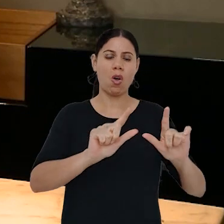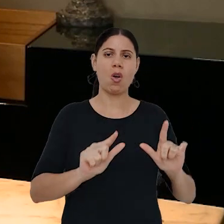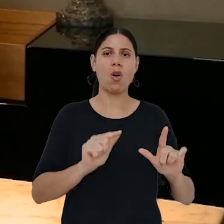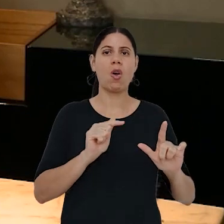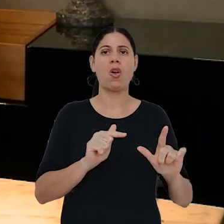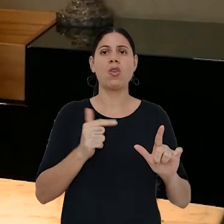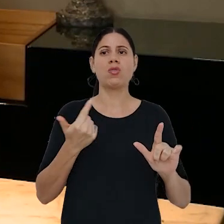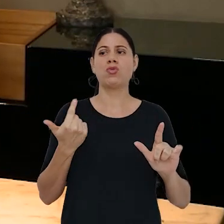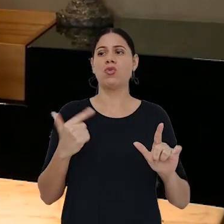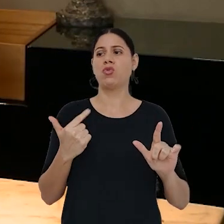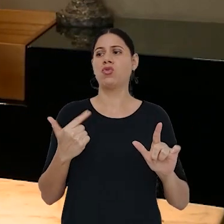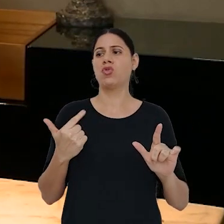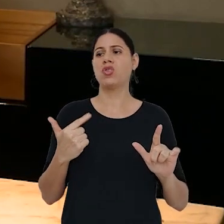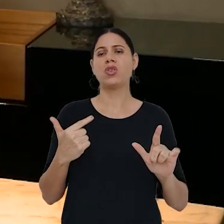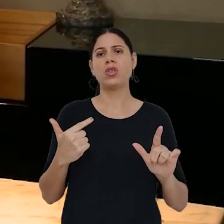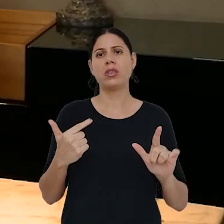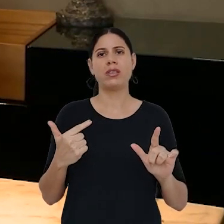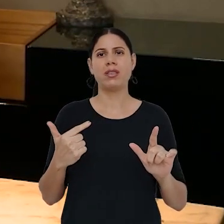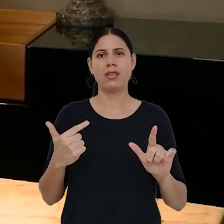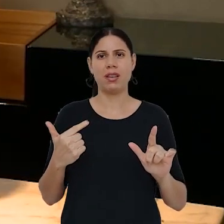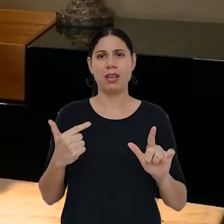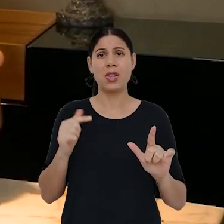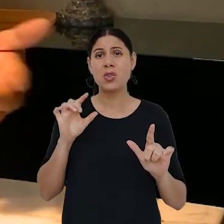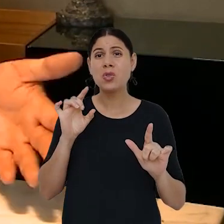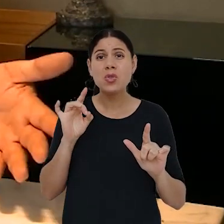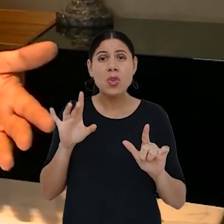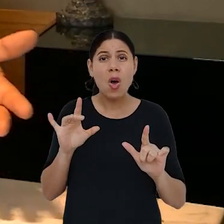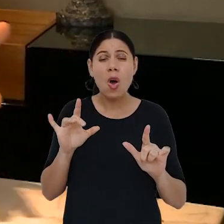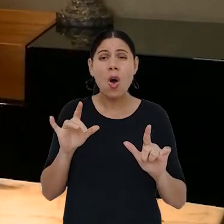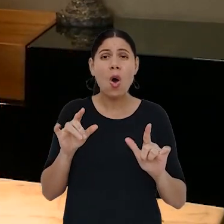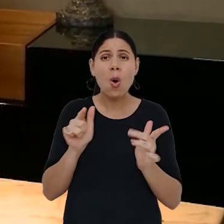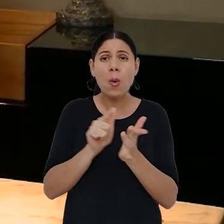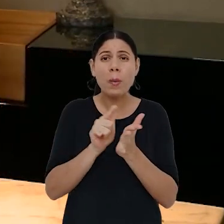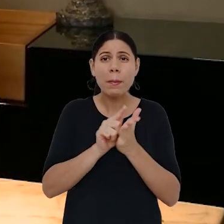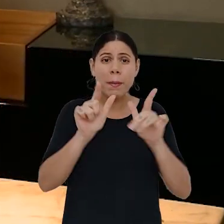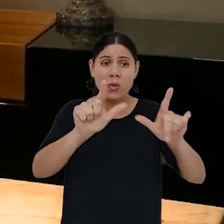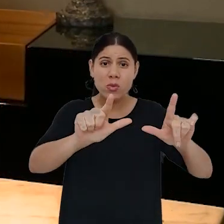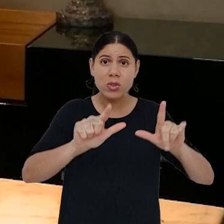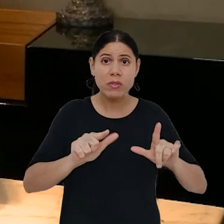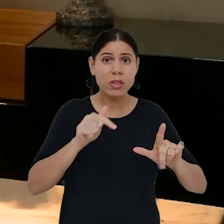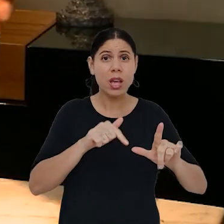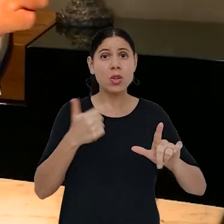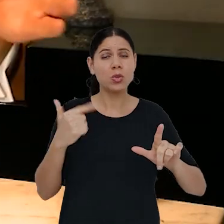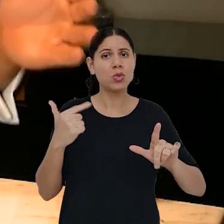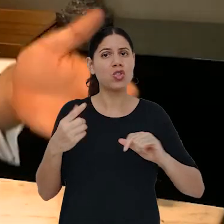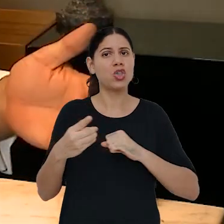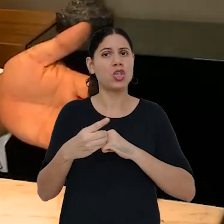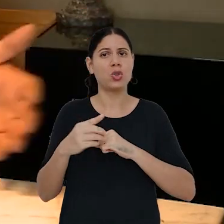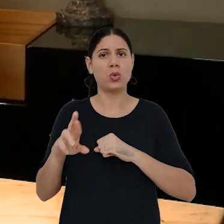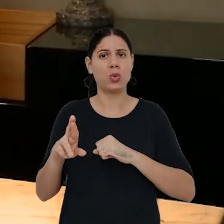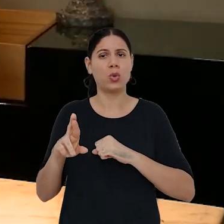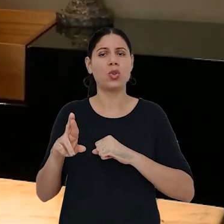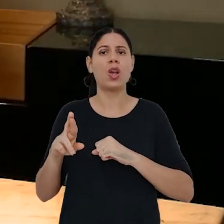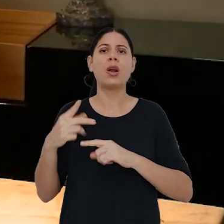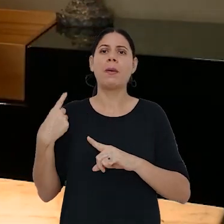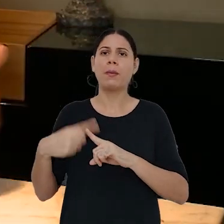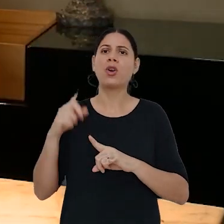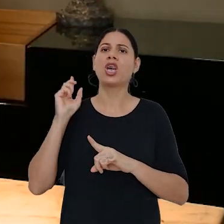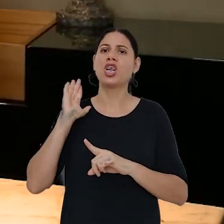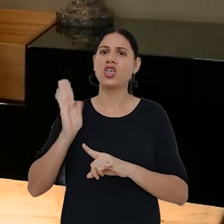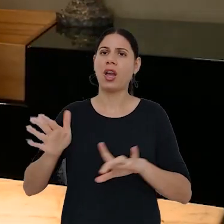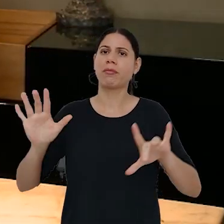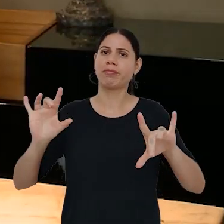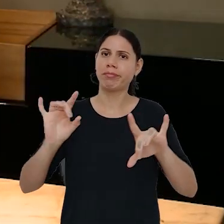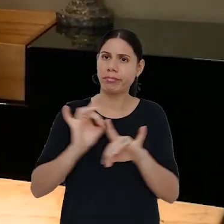obstada por ele não ter simplesmente e tão somente o diploma ainda de doutorado, até porque ele já